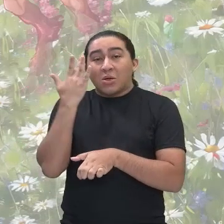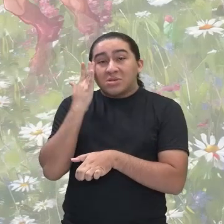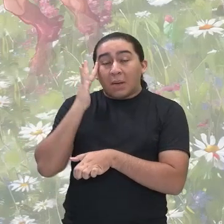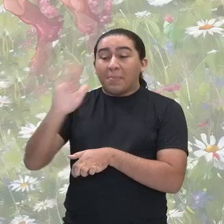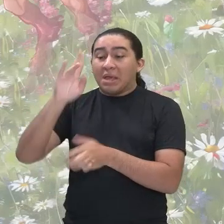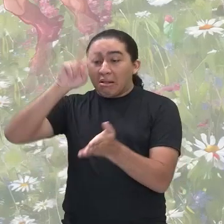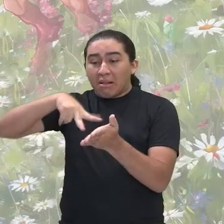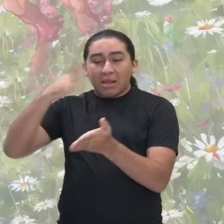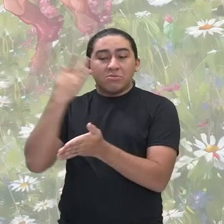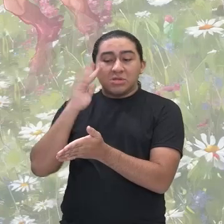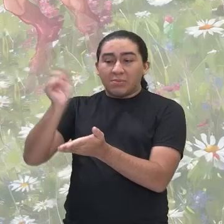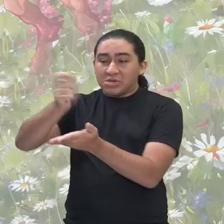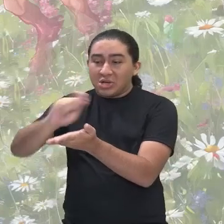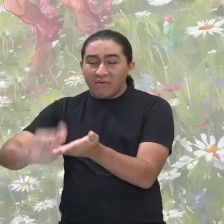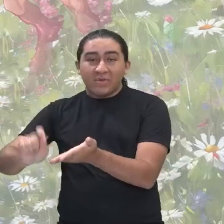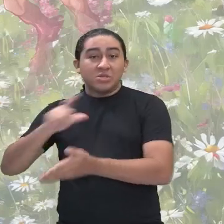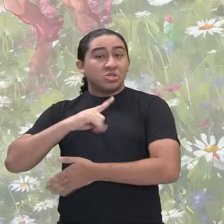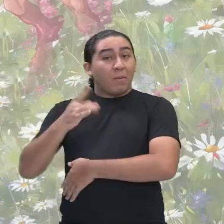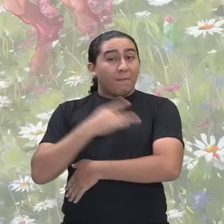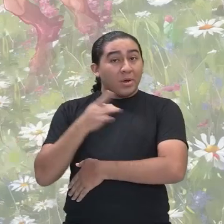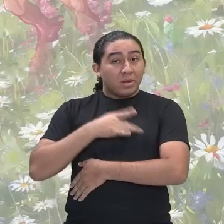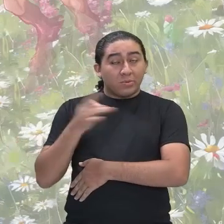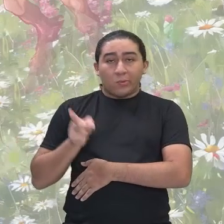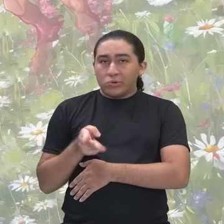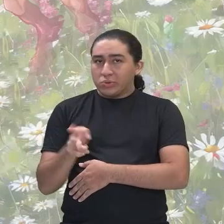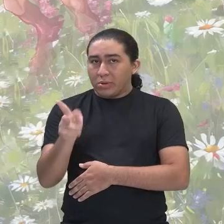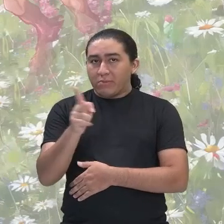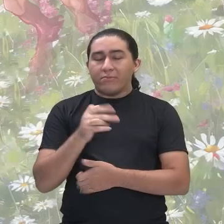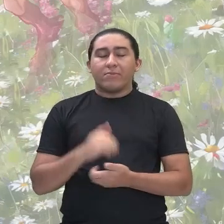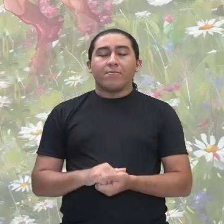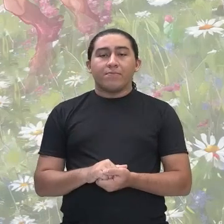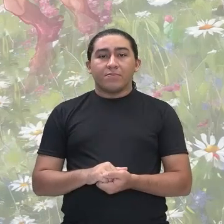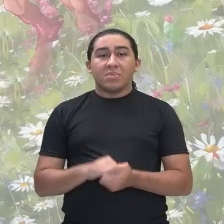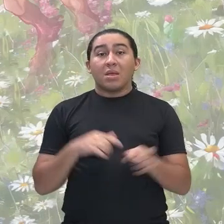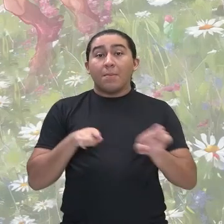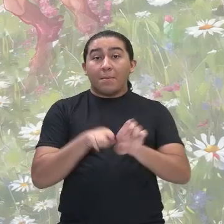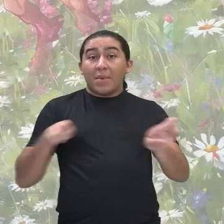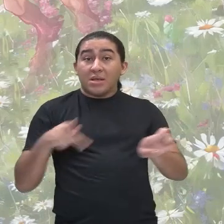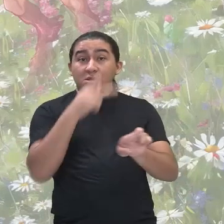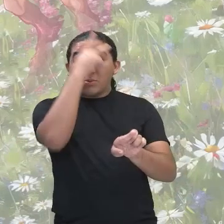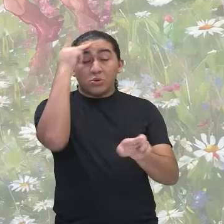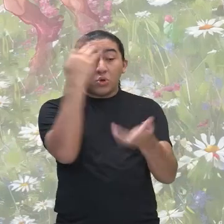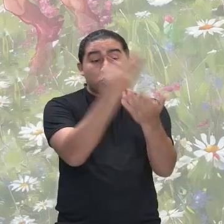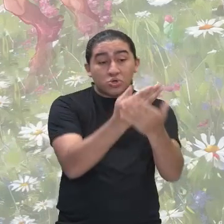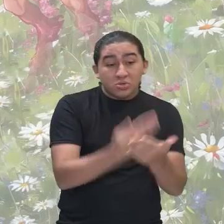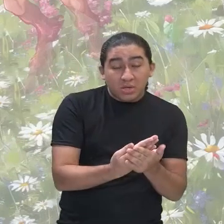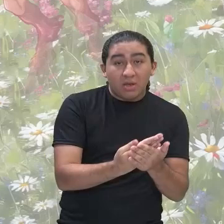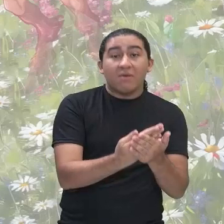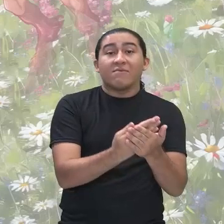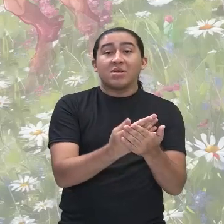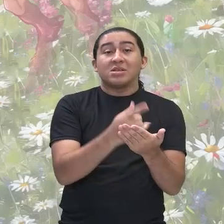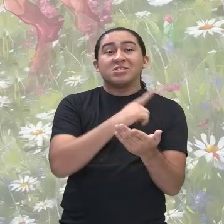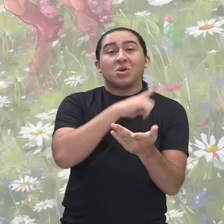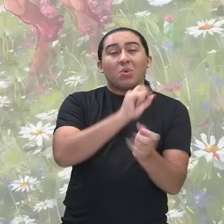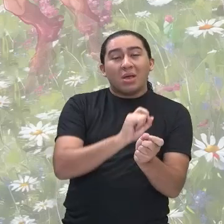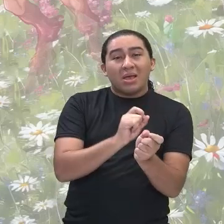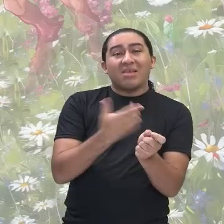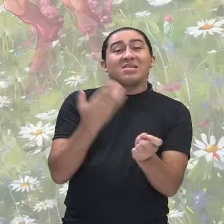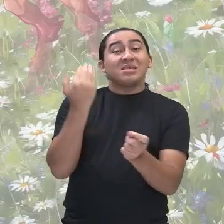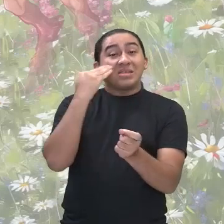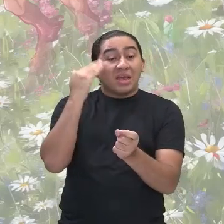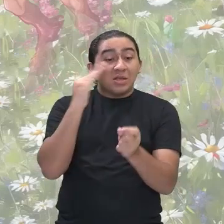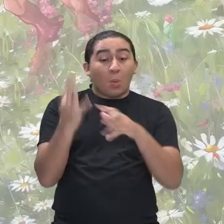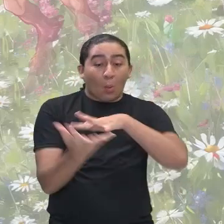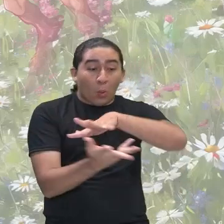ainda inseguras. Mas esses que estudavam, tomavam, então, suas dores. Nós vamos perceber, em